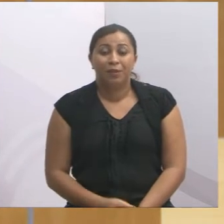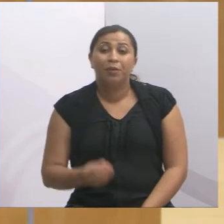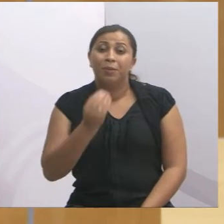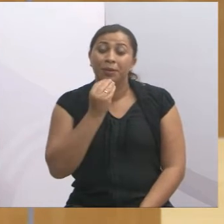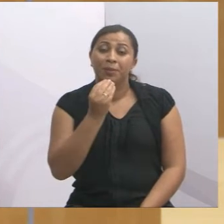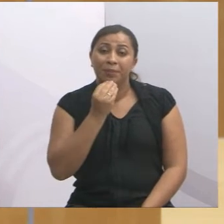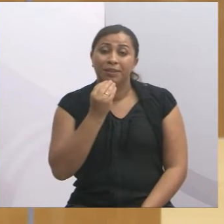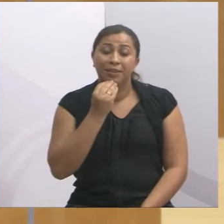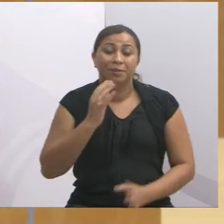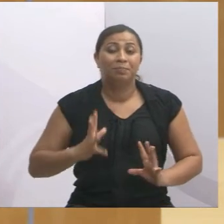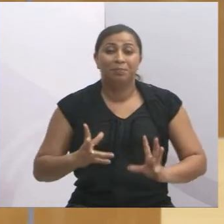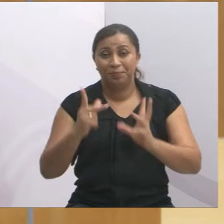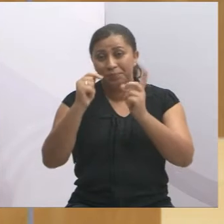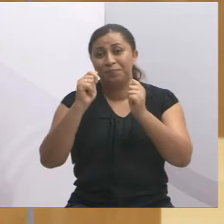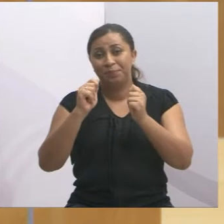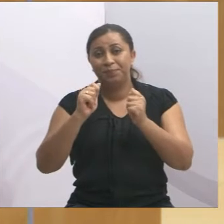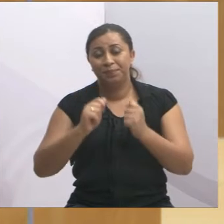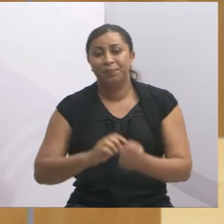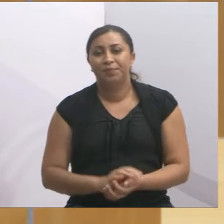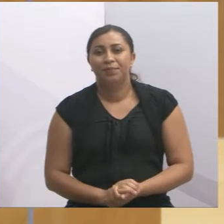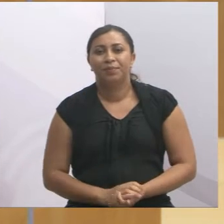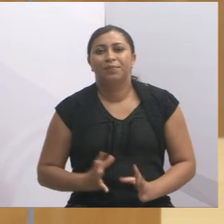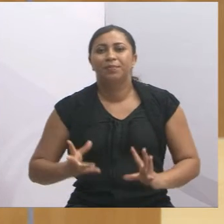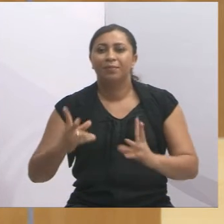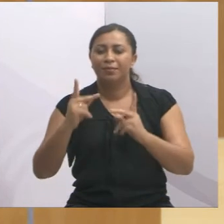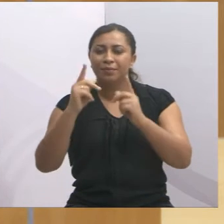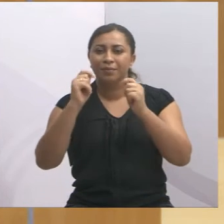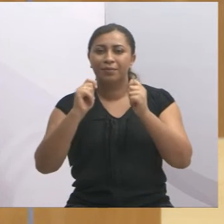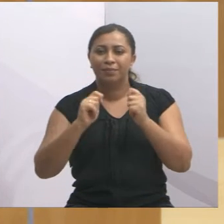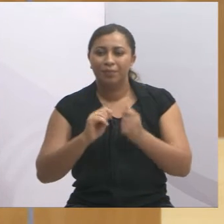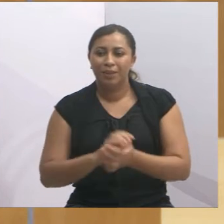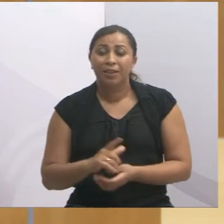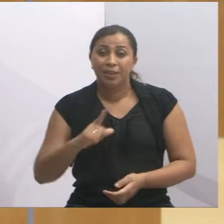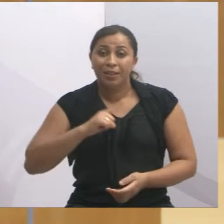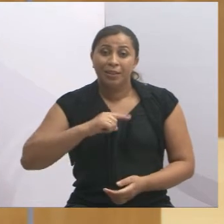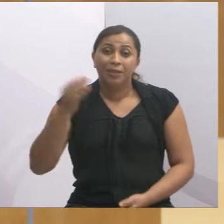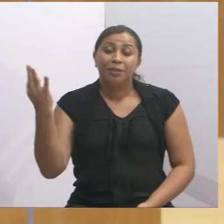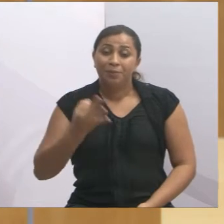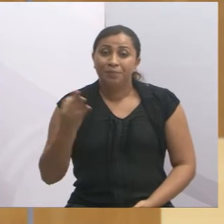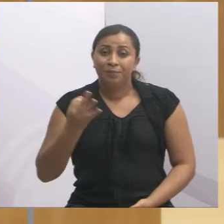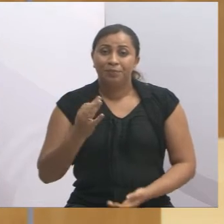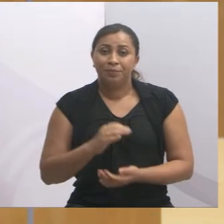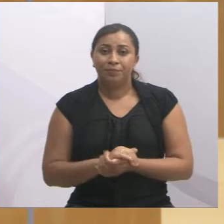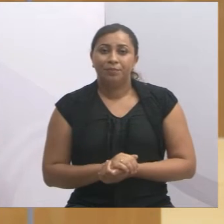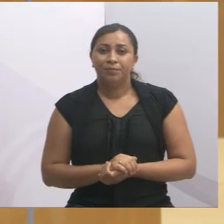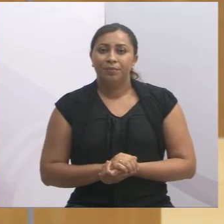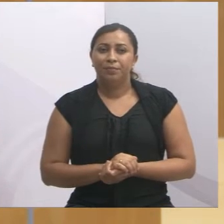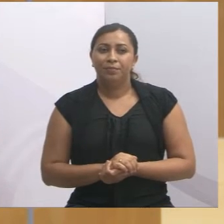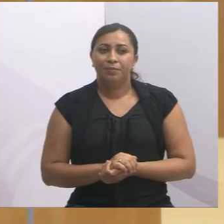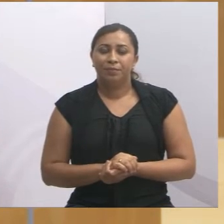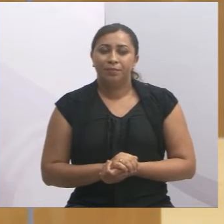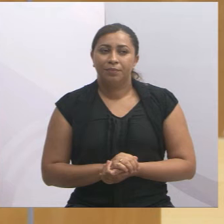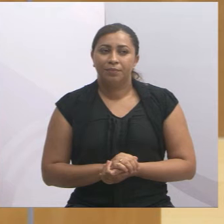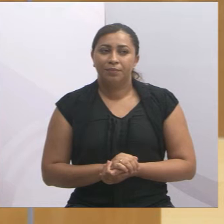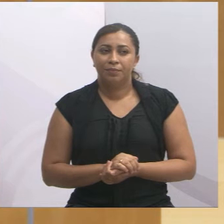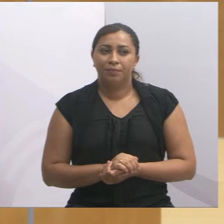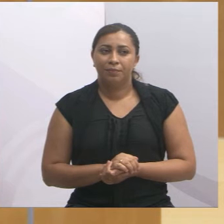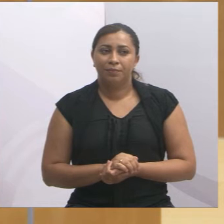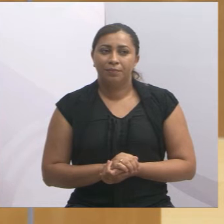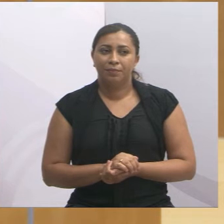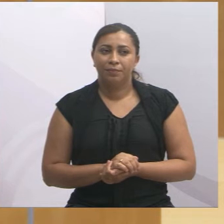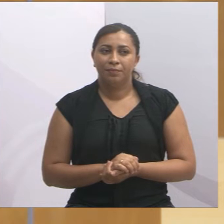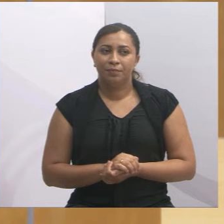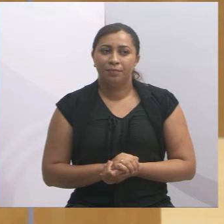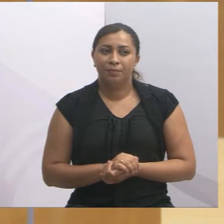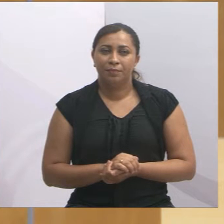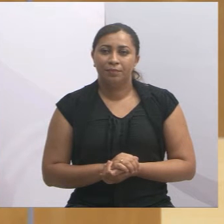experiência para mim maravilhosa, maravilhosa, e eu tenho certeza que, é o Executivo